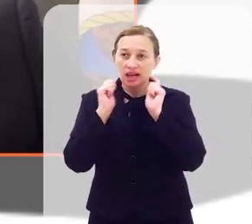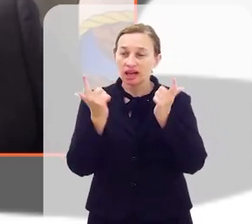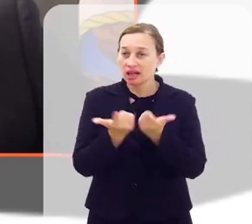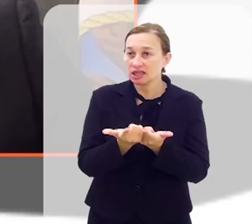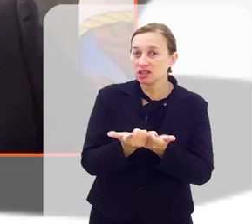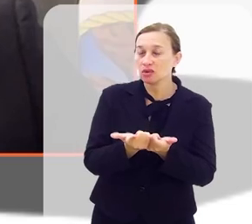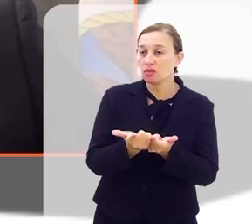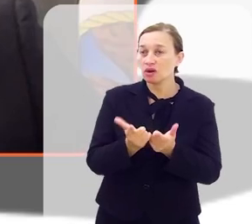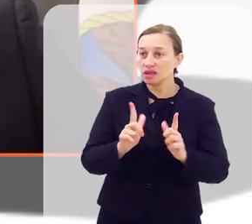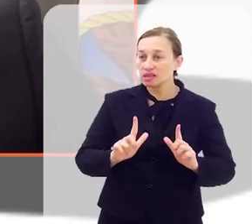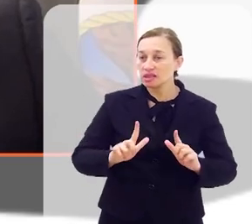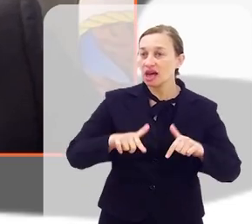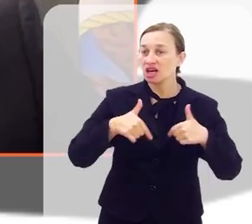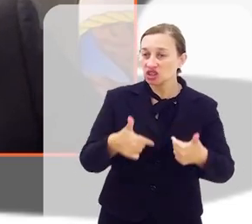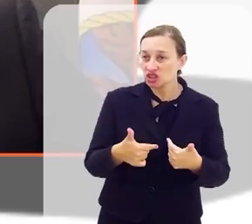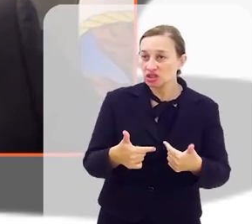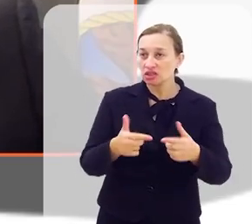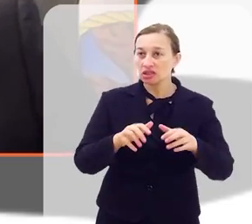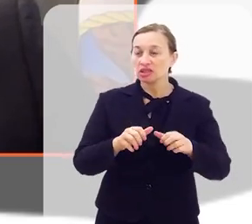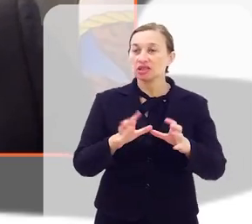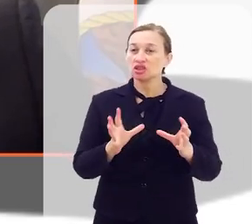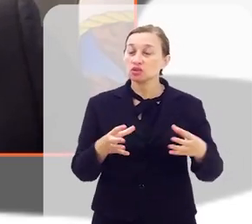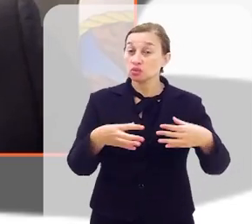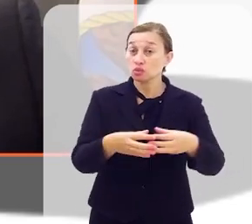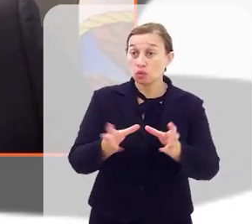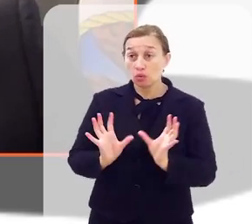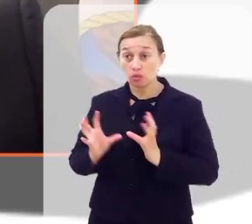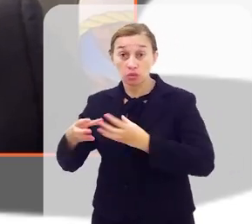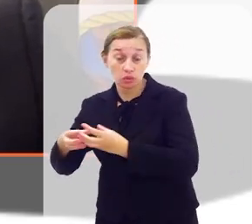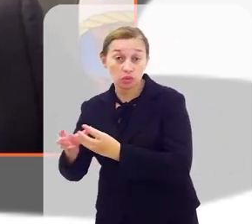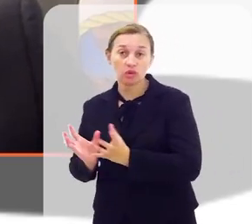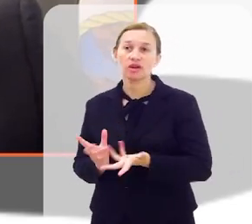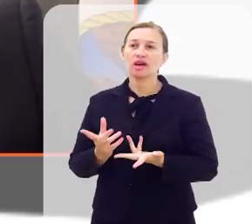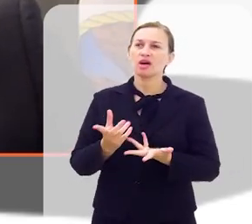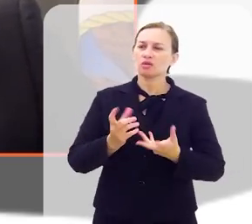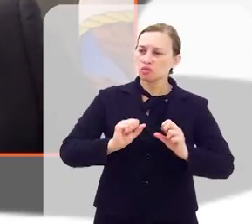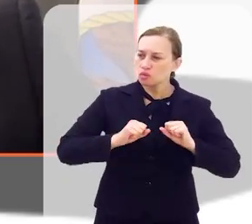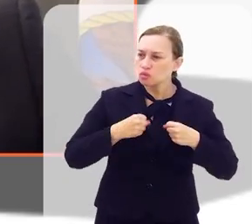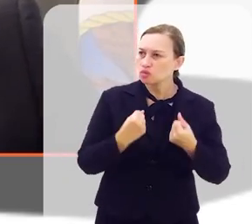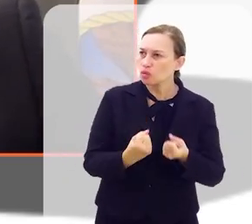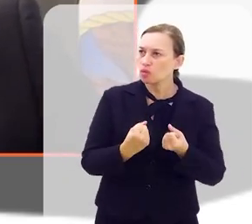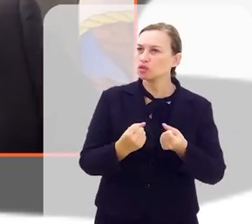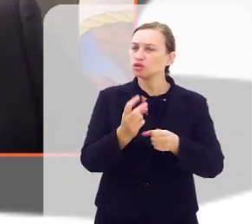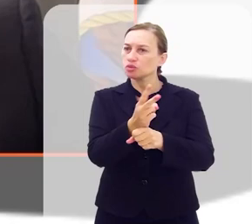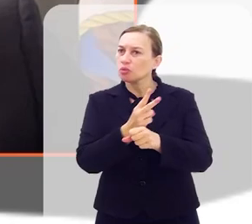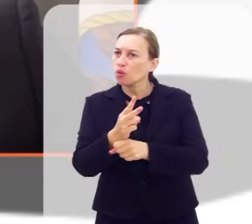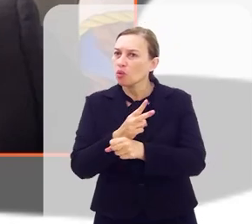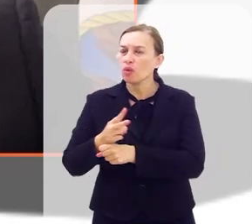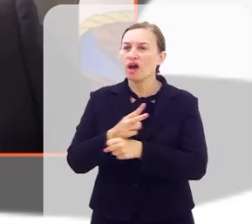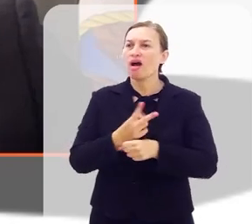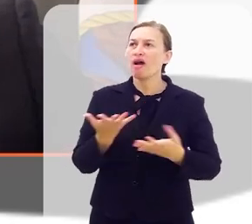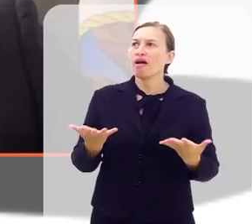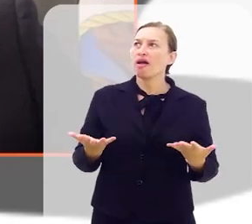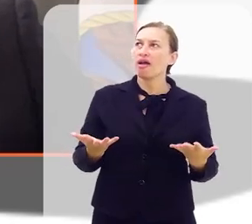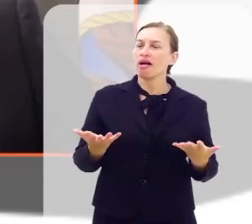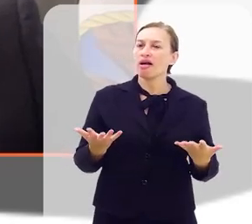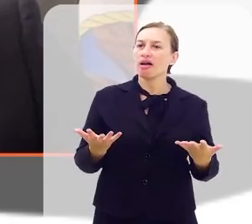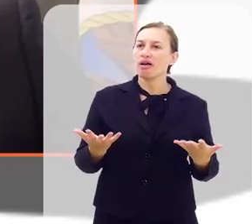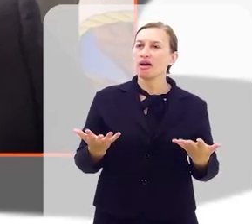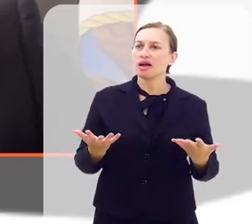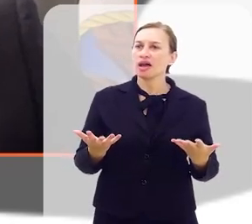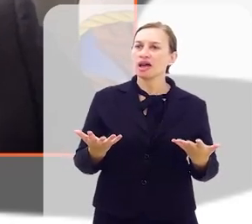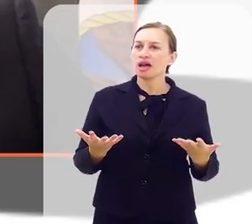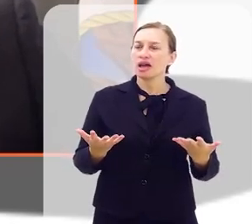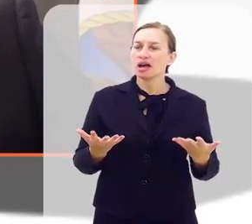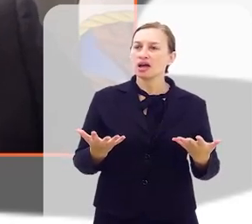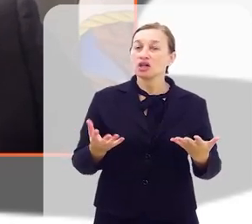atuação nas comissões é justamente o nosso empenho em procurar trazer a